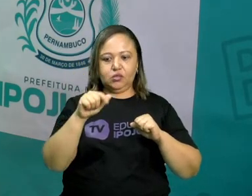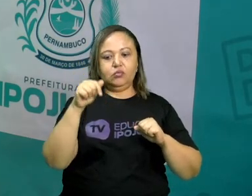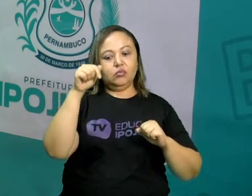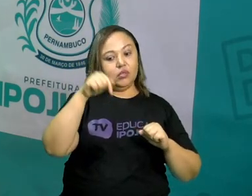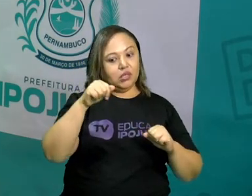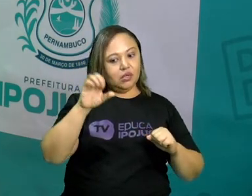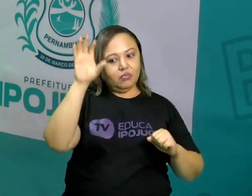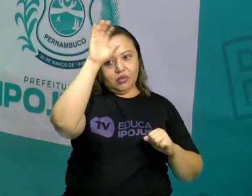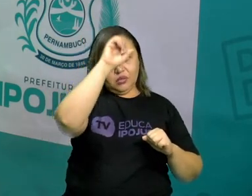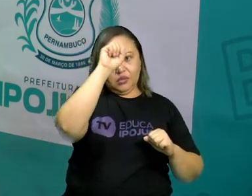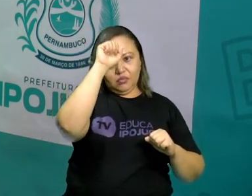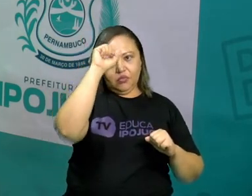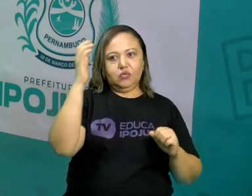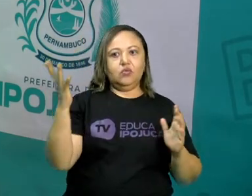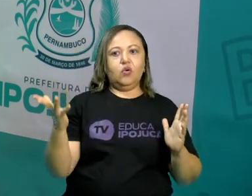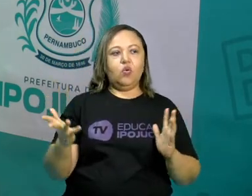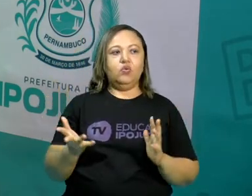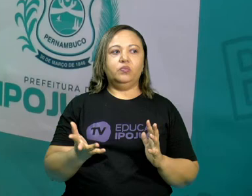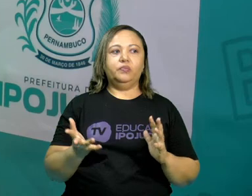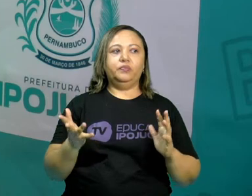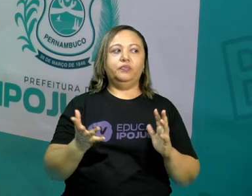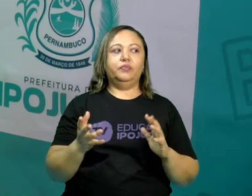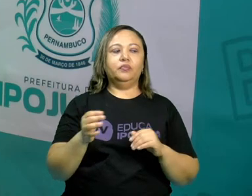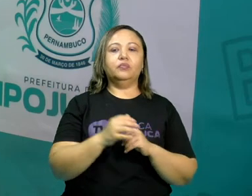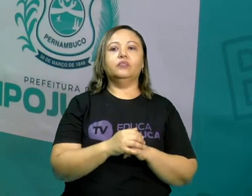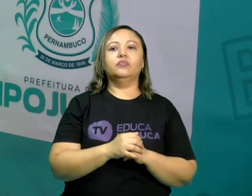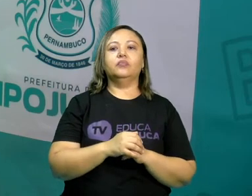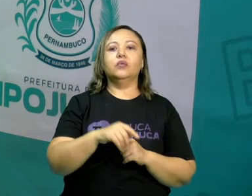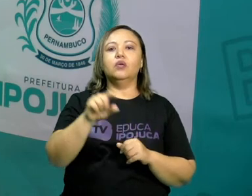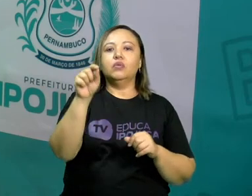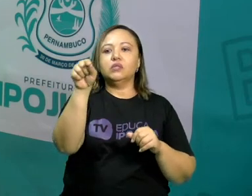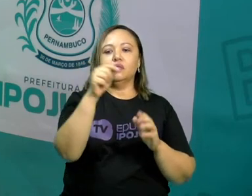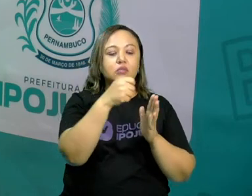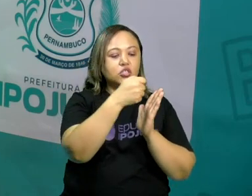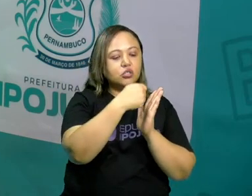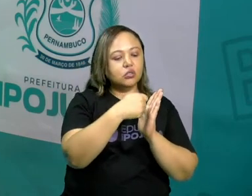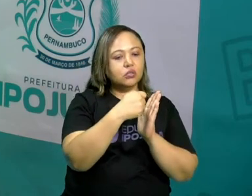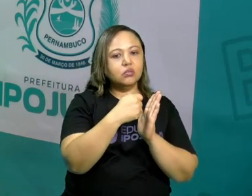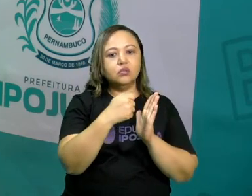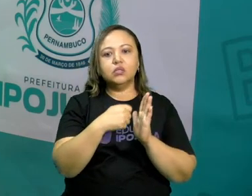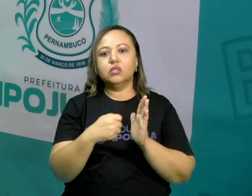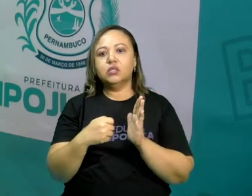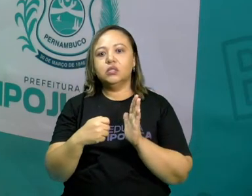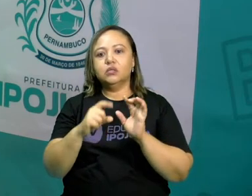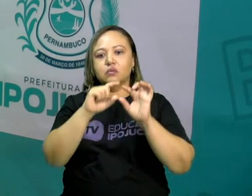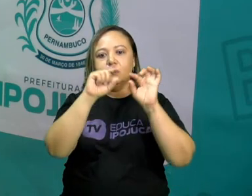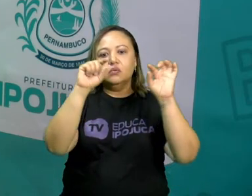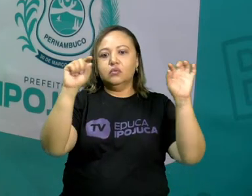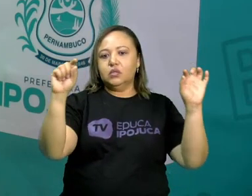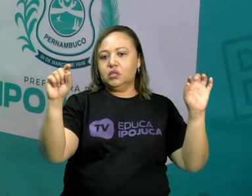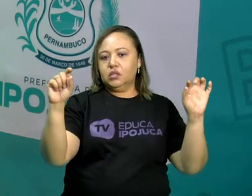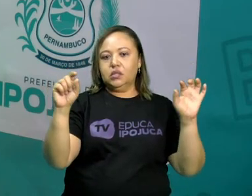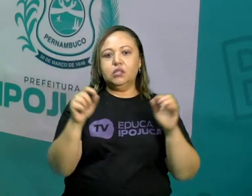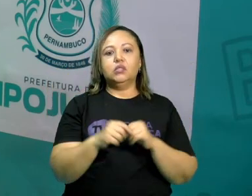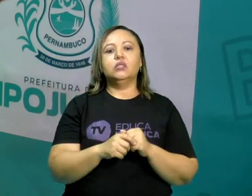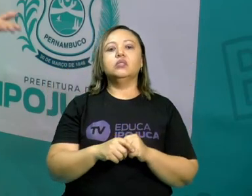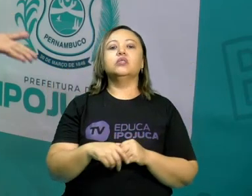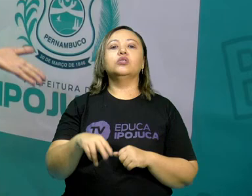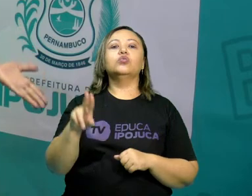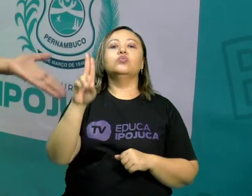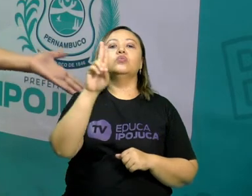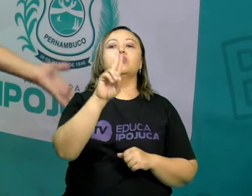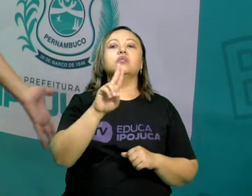hoje. Então, vocês aí de casa vão escrever algumas frases usando eu, tu, ele,